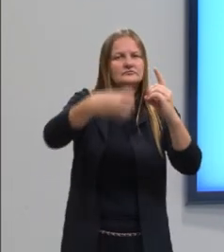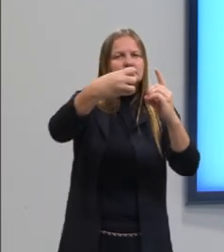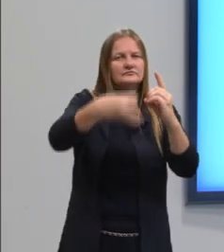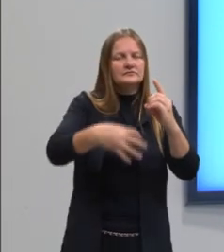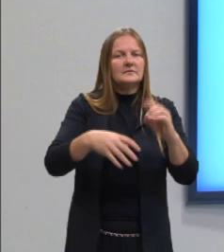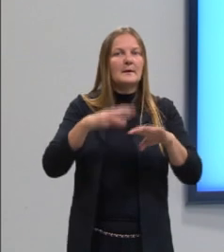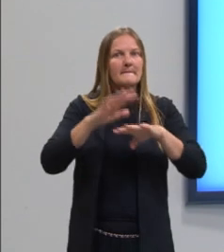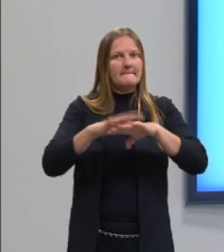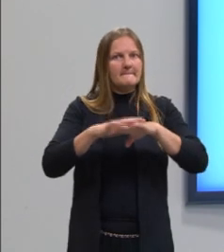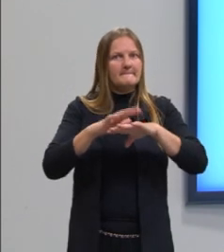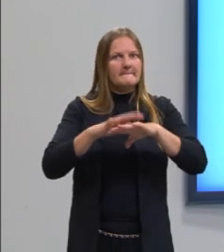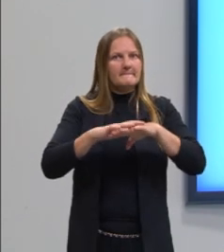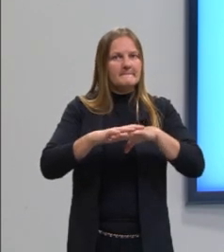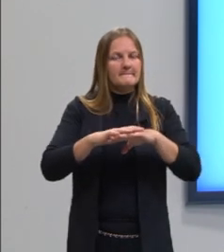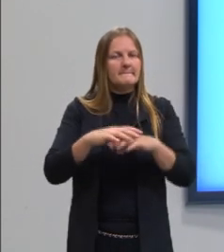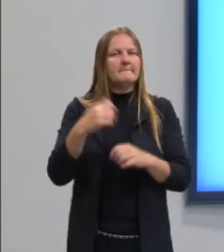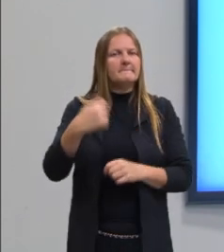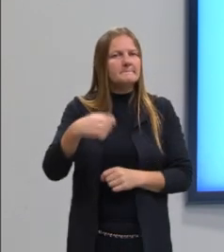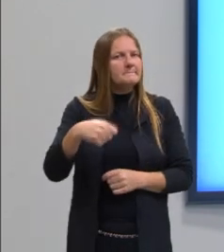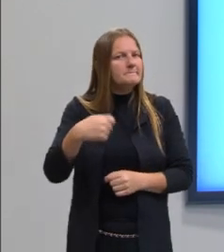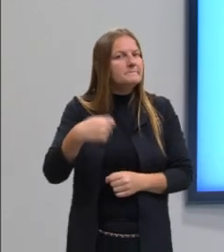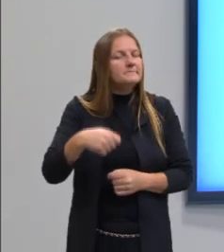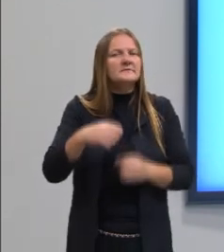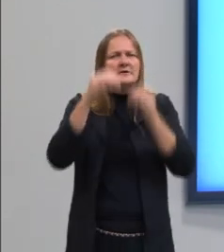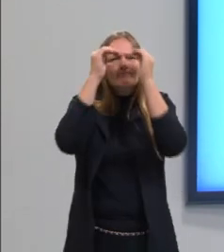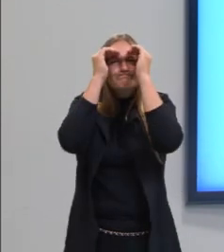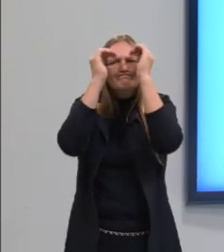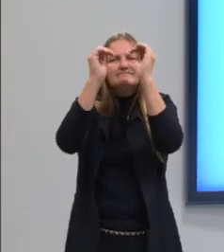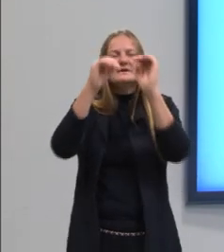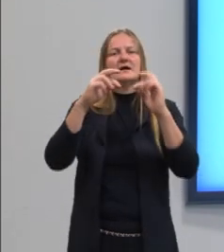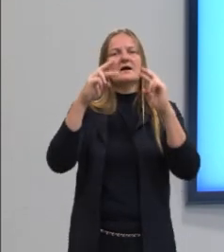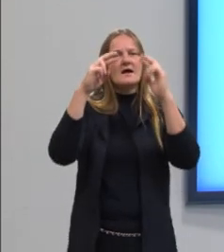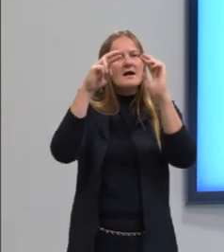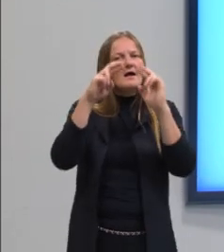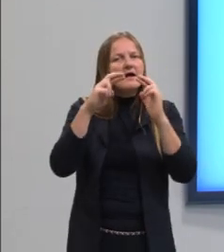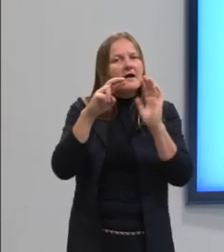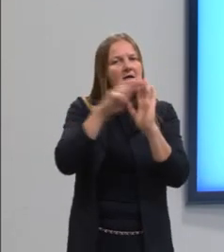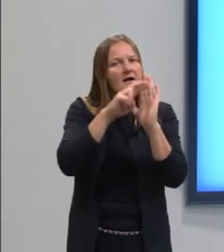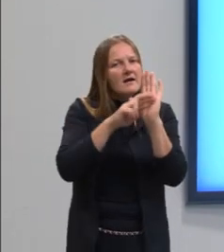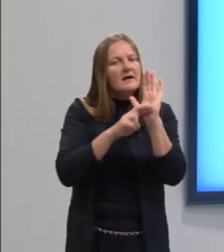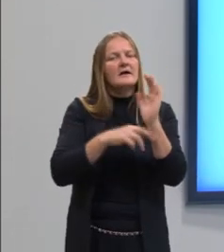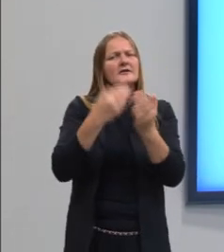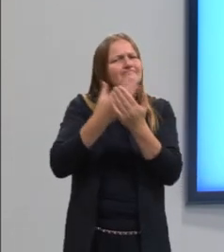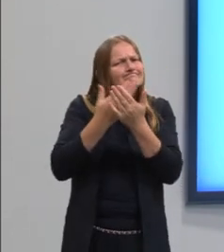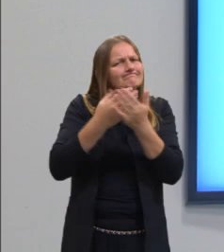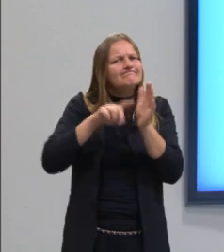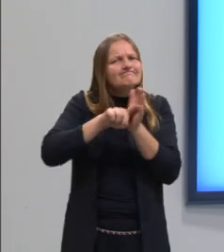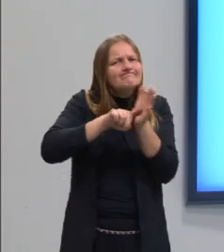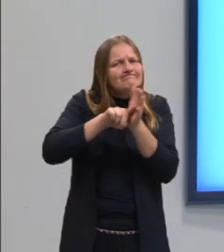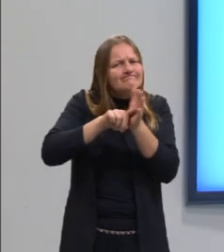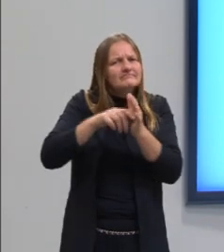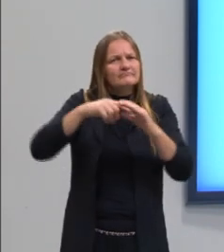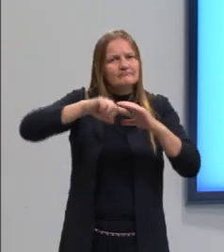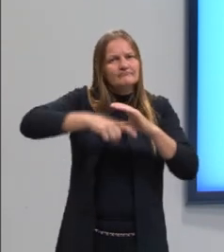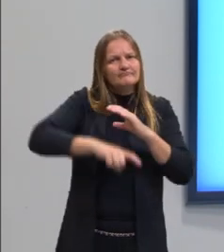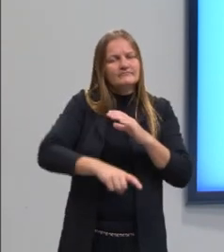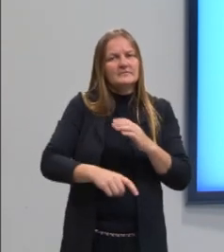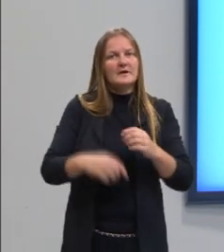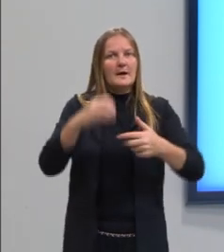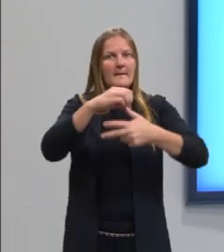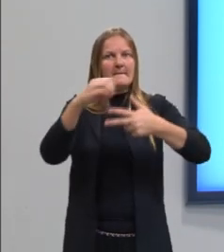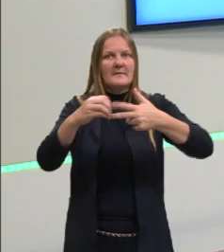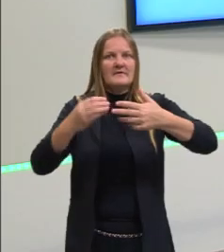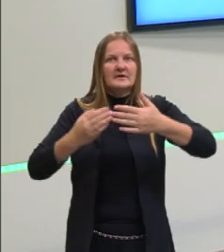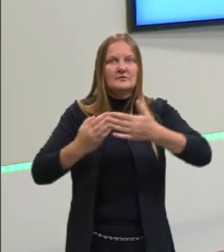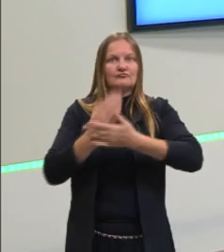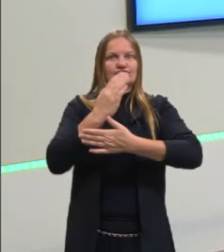matemática que tem que ser utilizada, respeitada e estudada para que vocês também tenham um bom desempenho na prova do Enem.